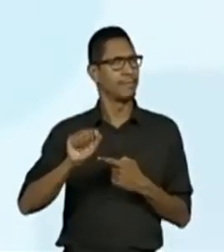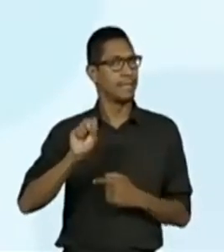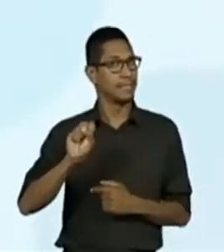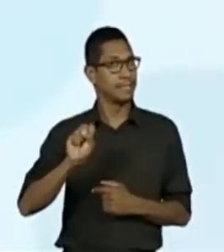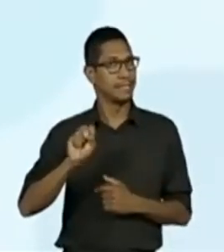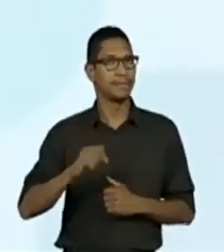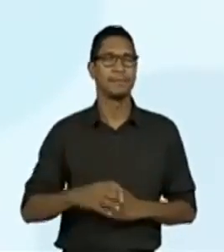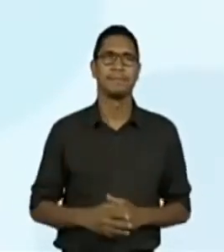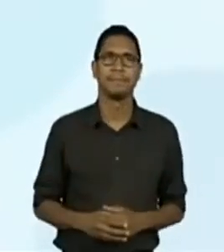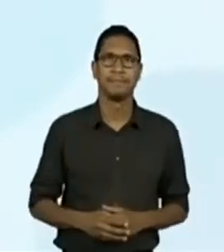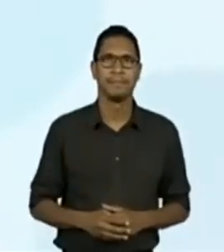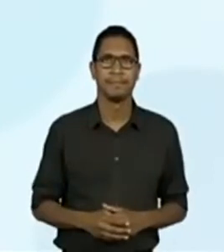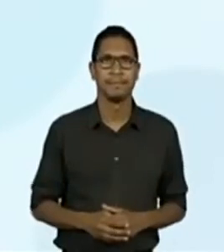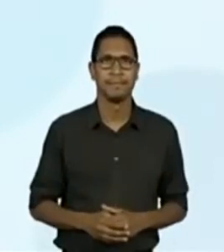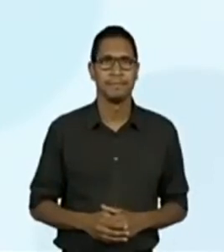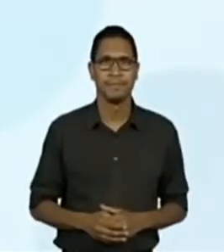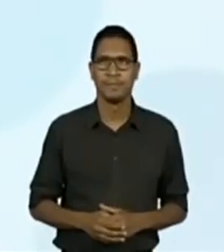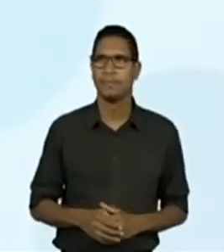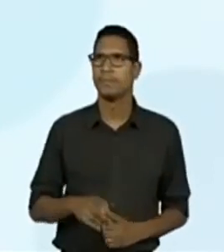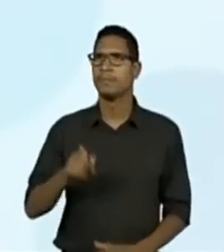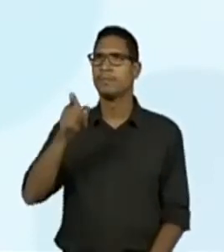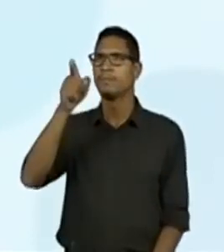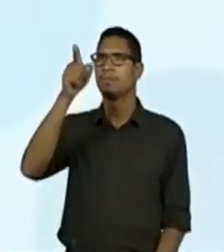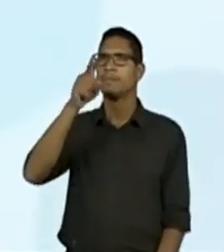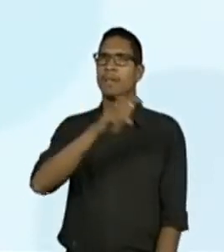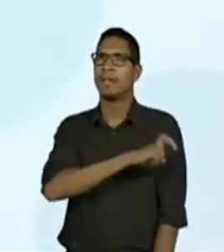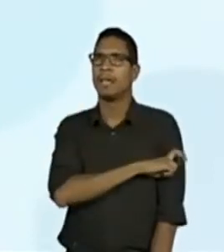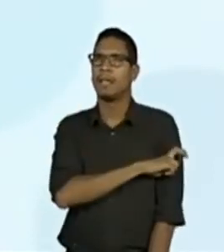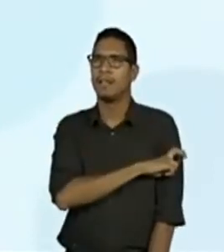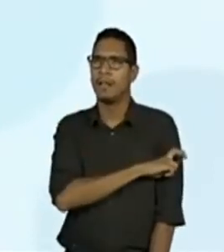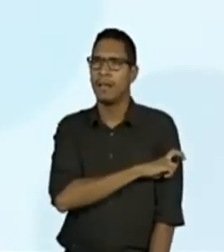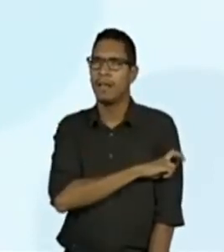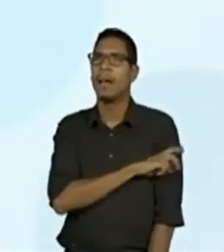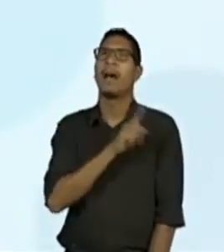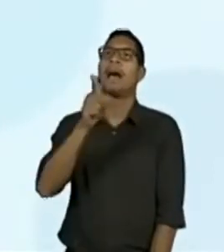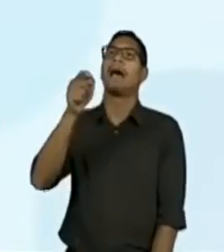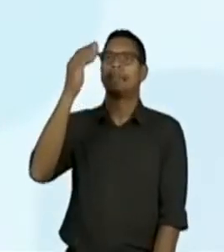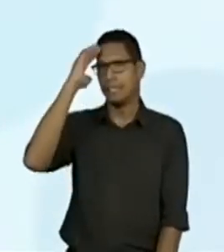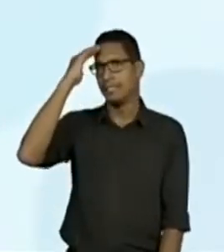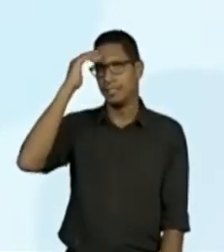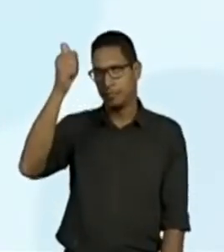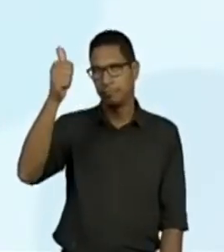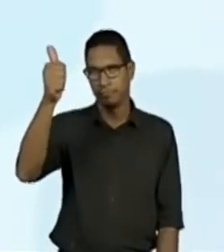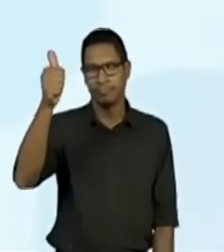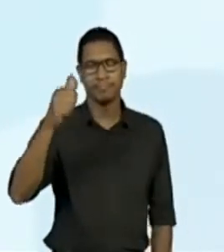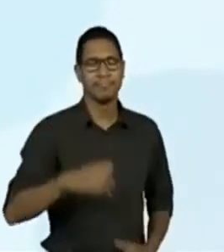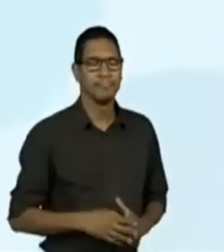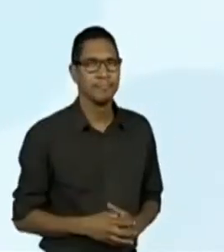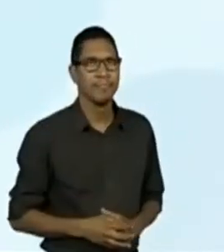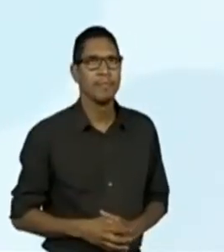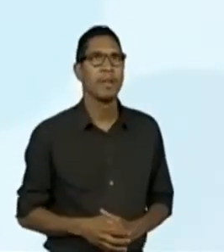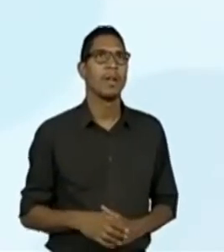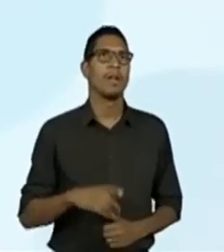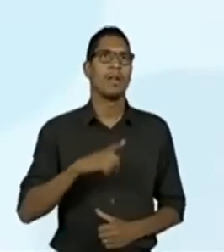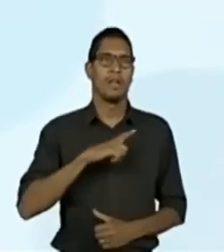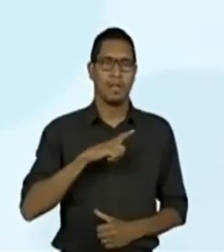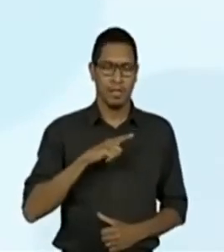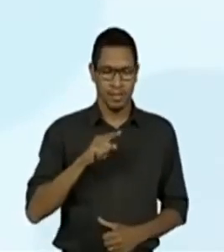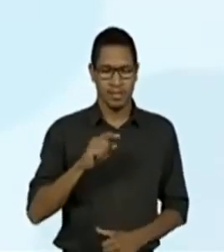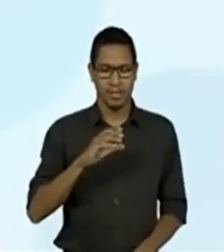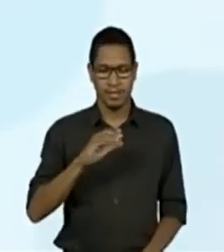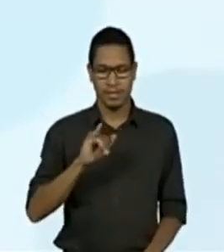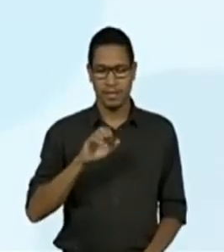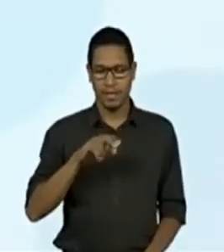Qual foi o aluno, quinto ano, A, José Fernandes. Agora entendi, pro. Com os cientistas.